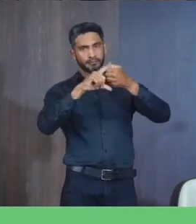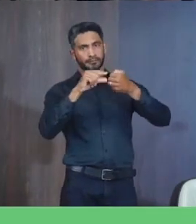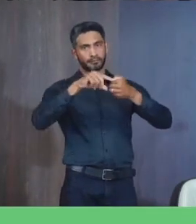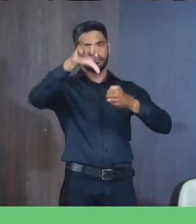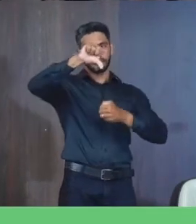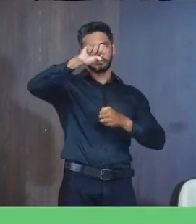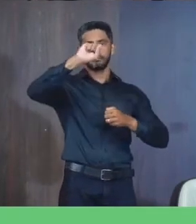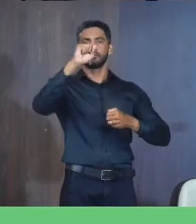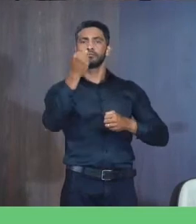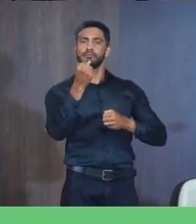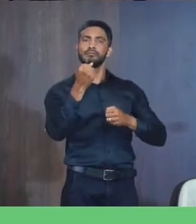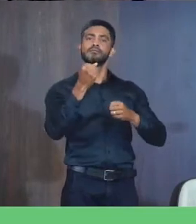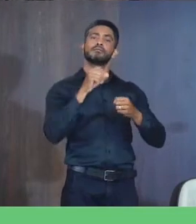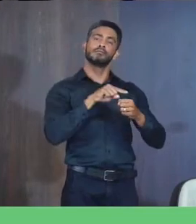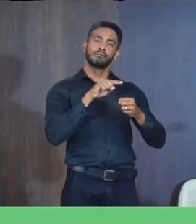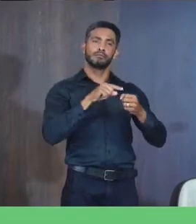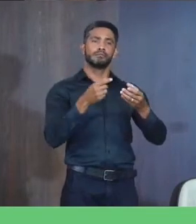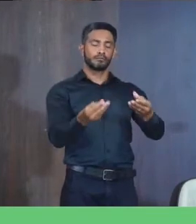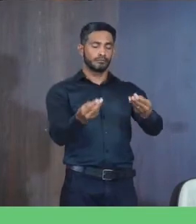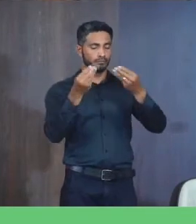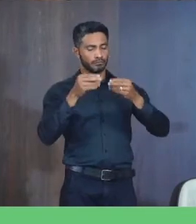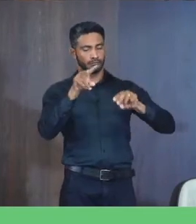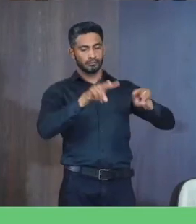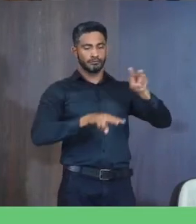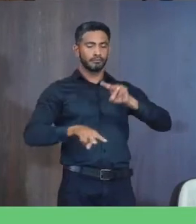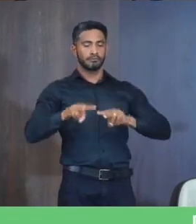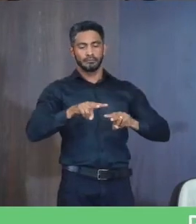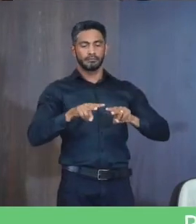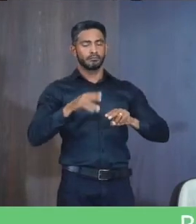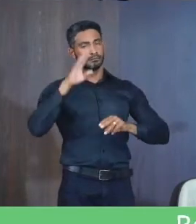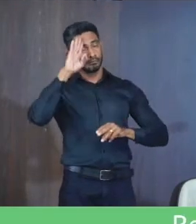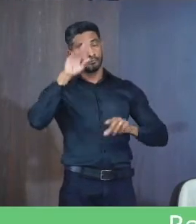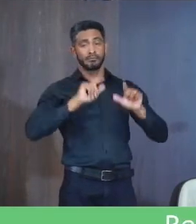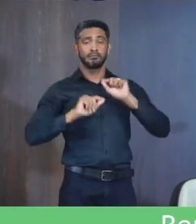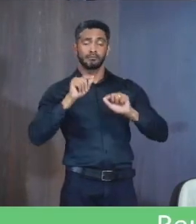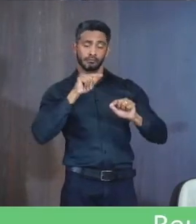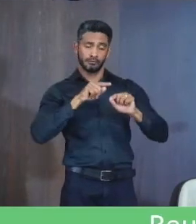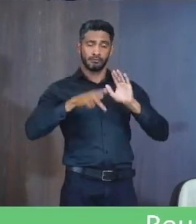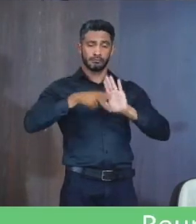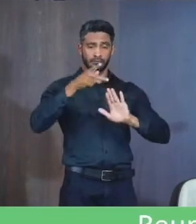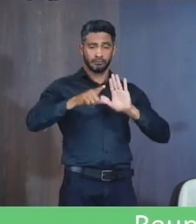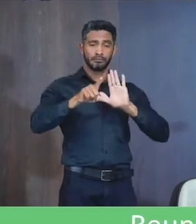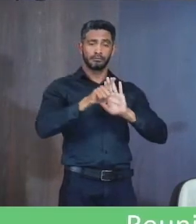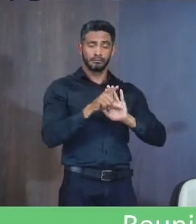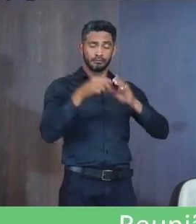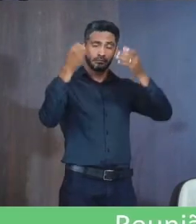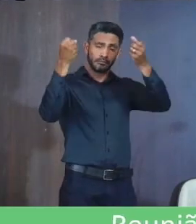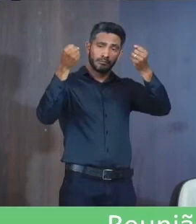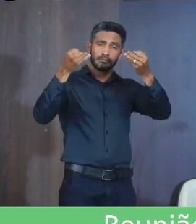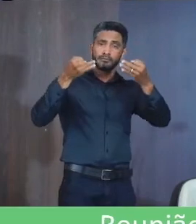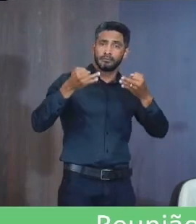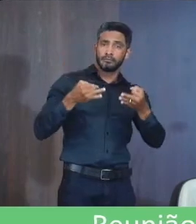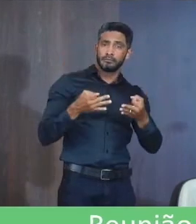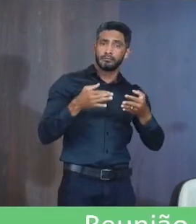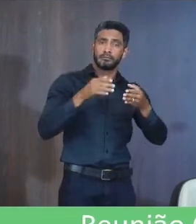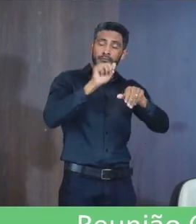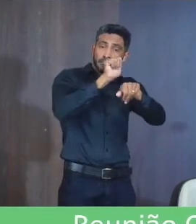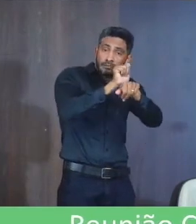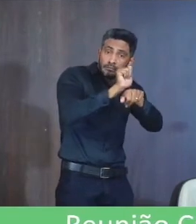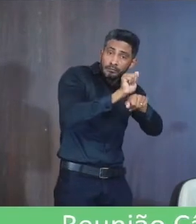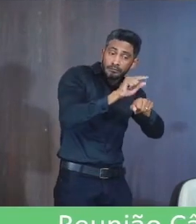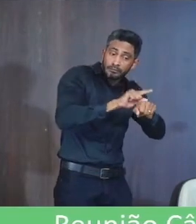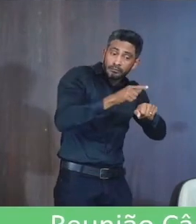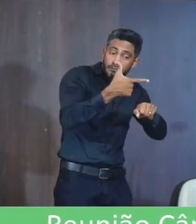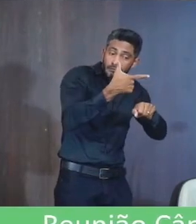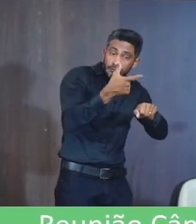98 Do regimento interno Dessa casa Veio o projeto Para análise Fundamentação O projeto De lei Dispõe Sobre a reserva De 20%